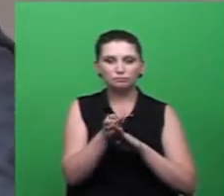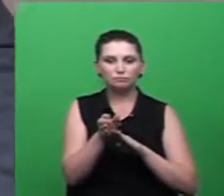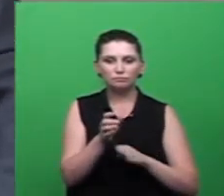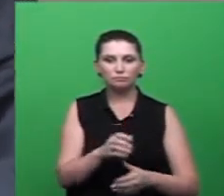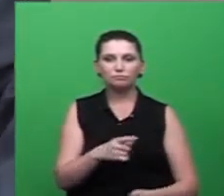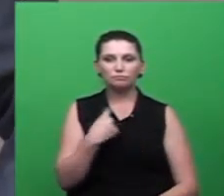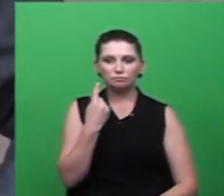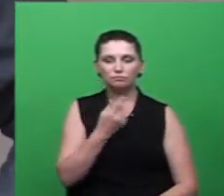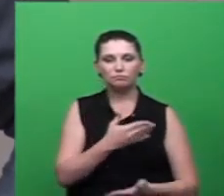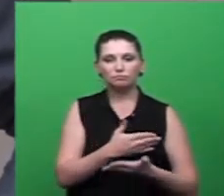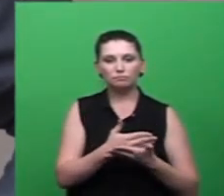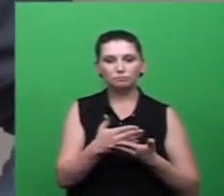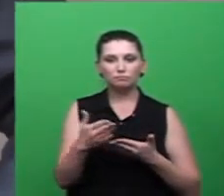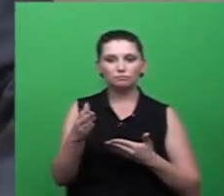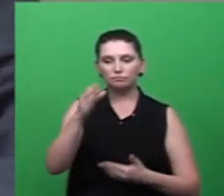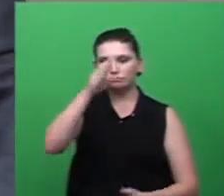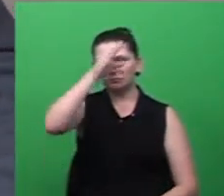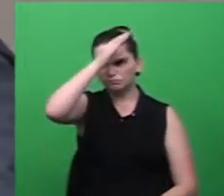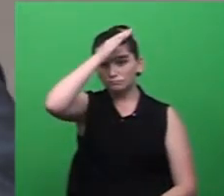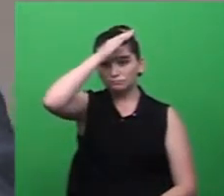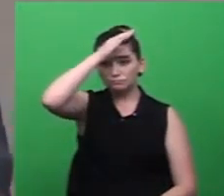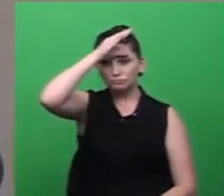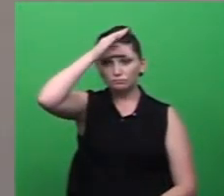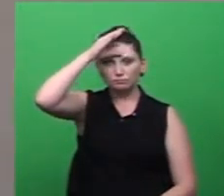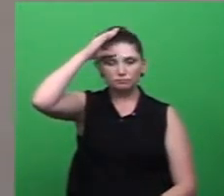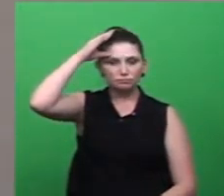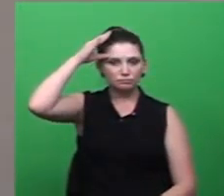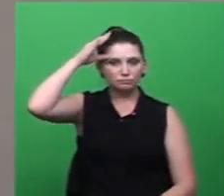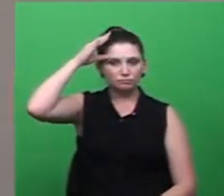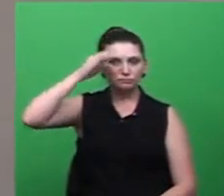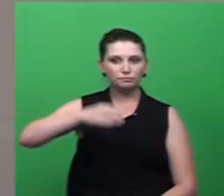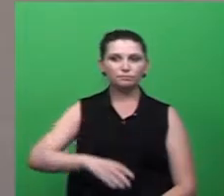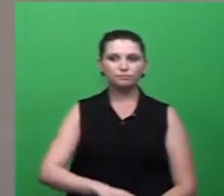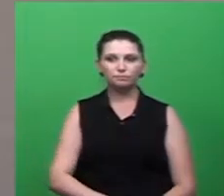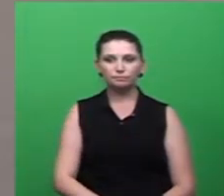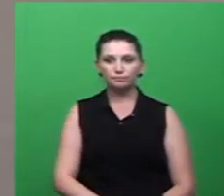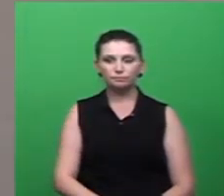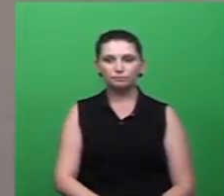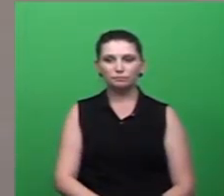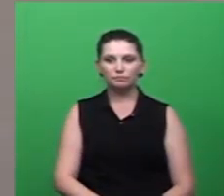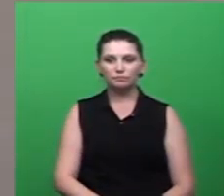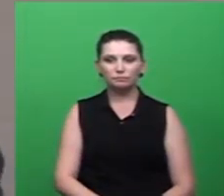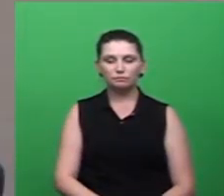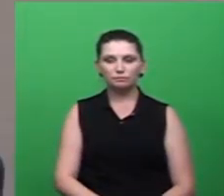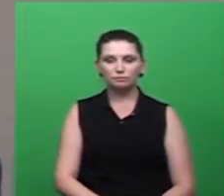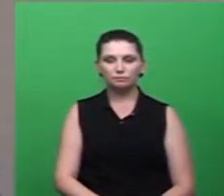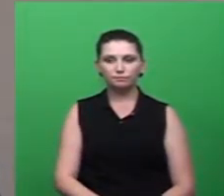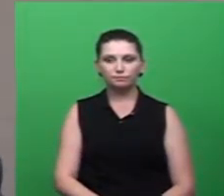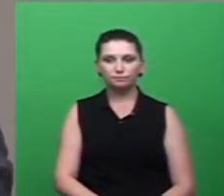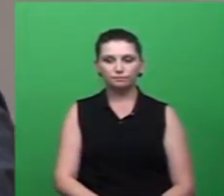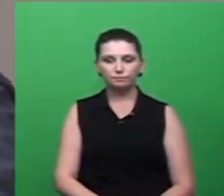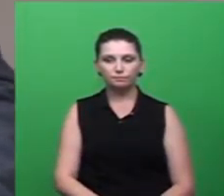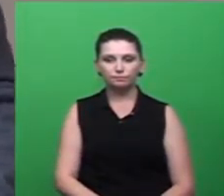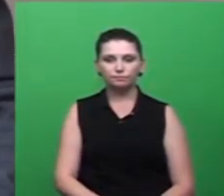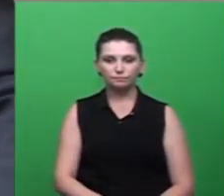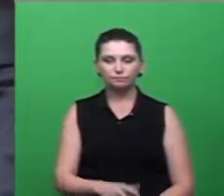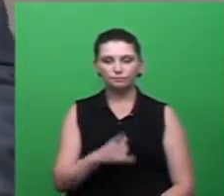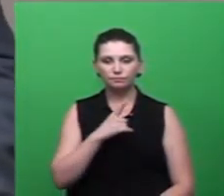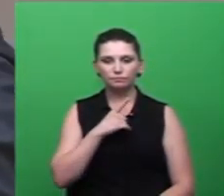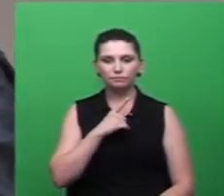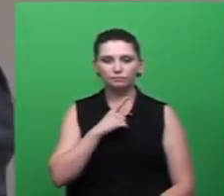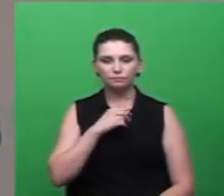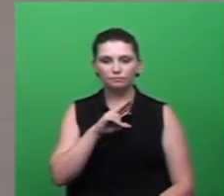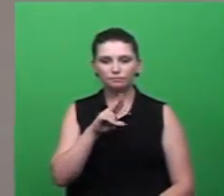nós implantamos na cidade, o Conselho de Defesa do Meio Ambiente, na época, era presidido por nosso querido amigo Zeco Virtuoso.